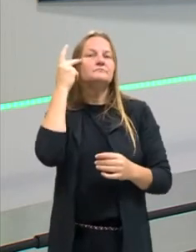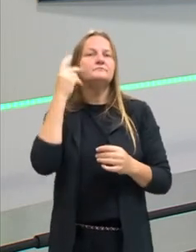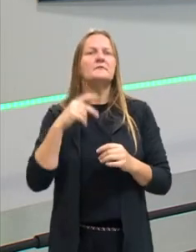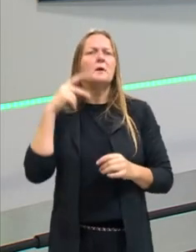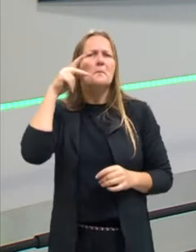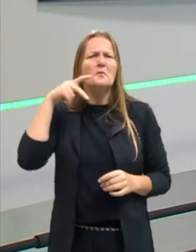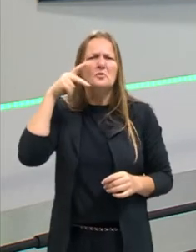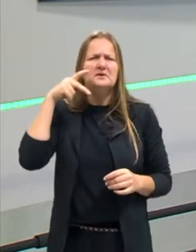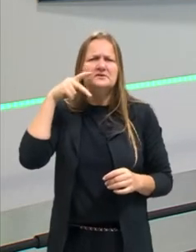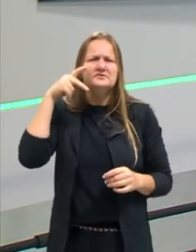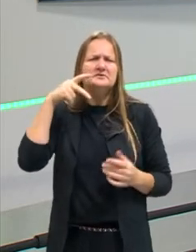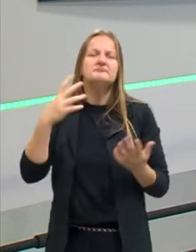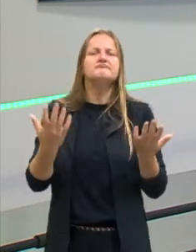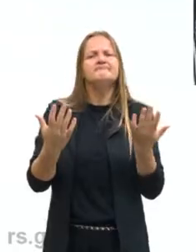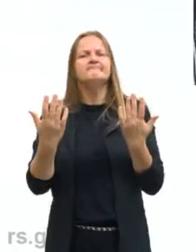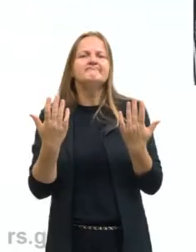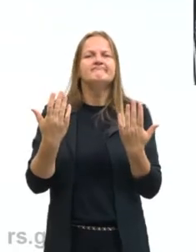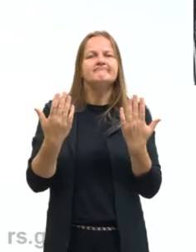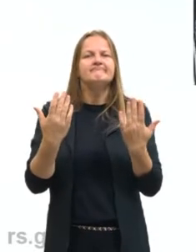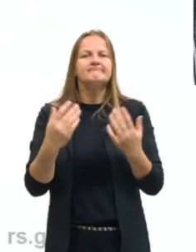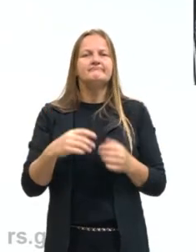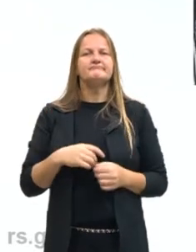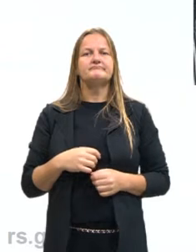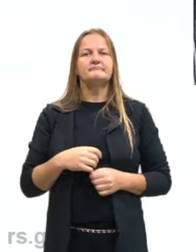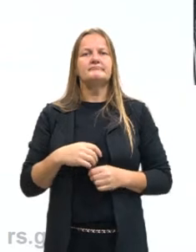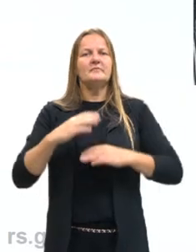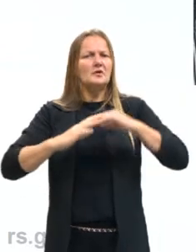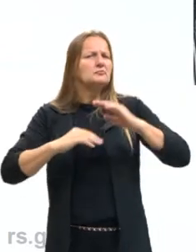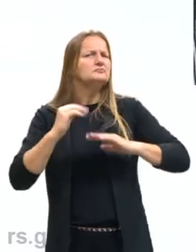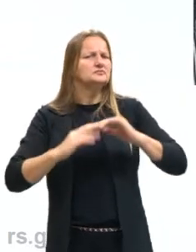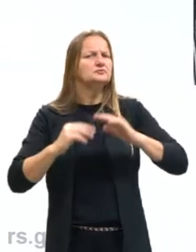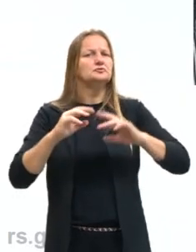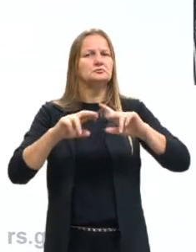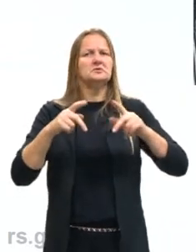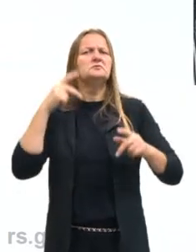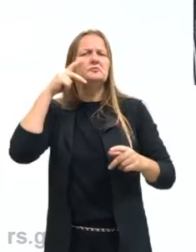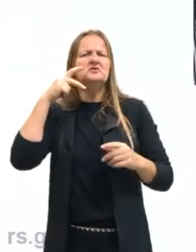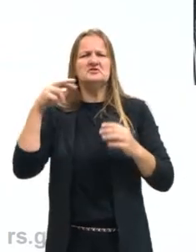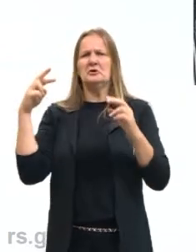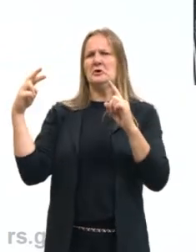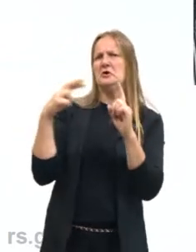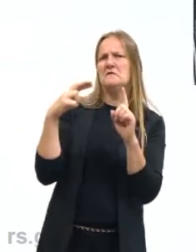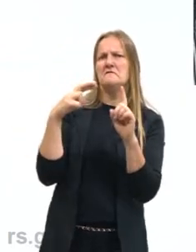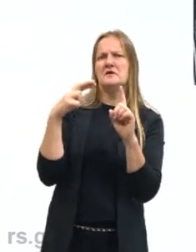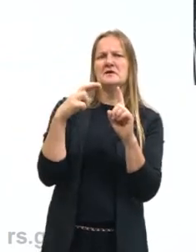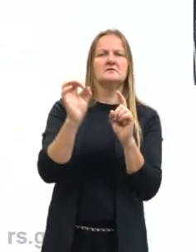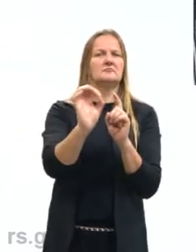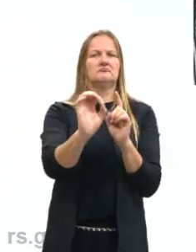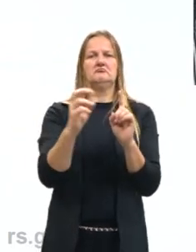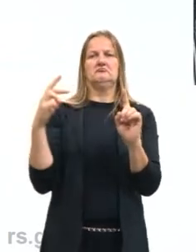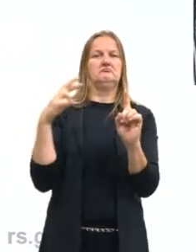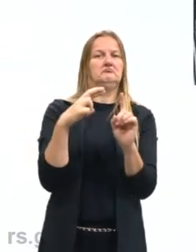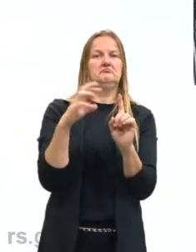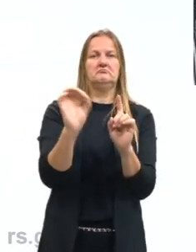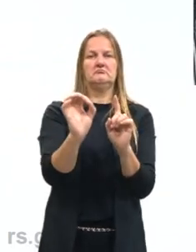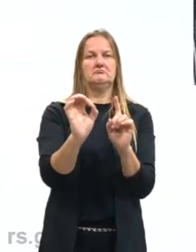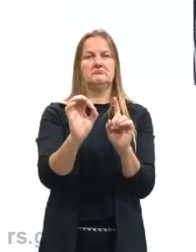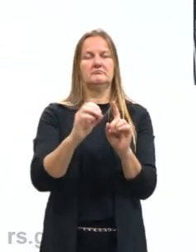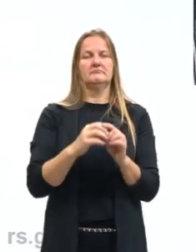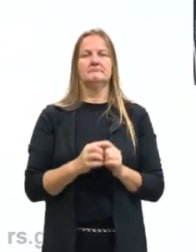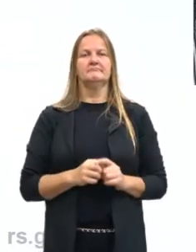política, a gente encara, todo ato, um ato político, mas aqui nós não temos essa referência política diretamente